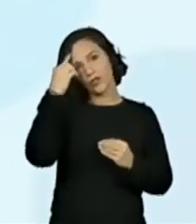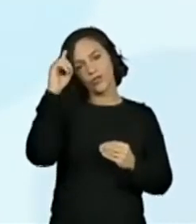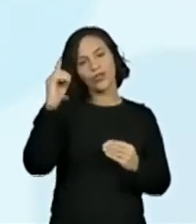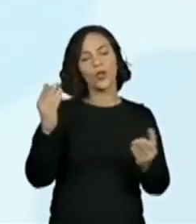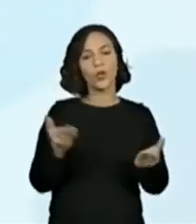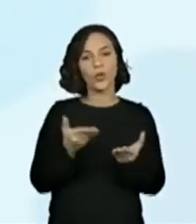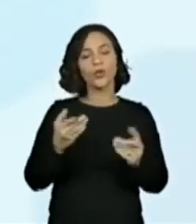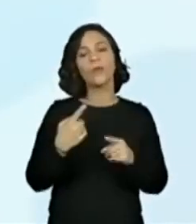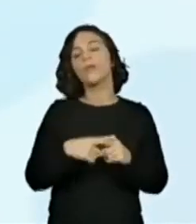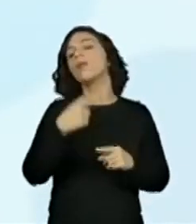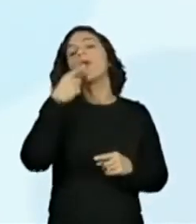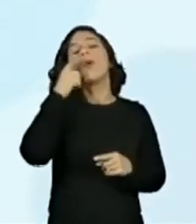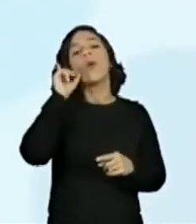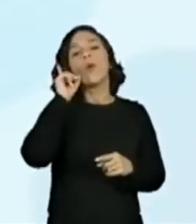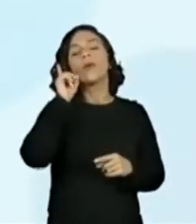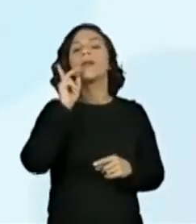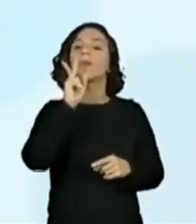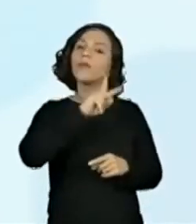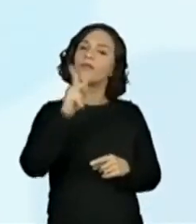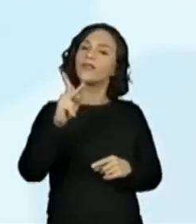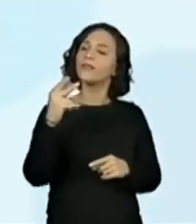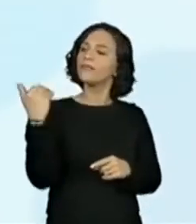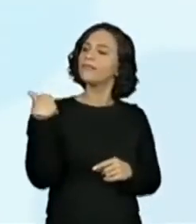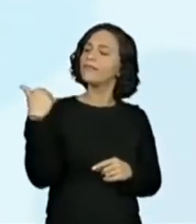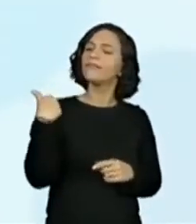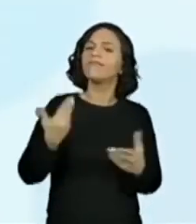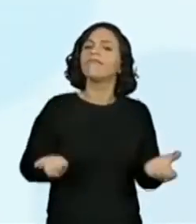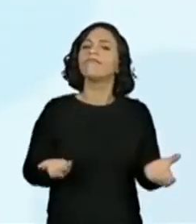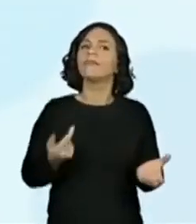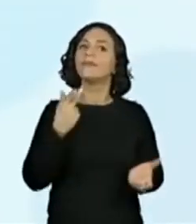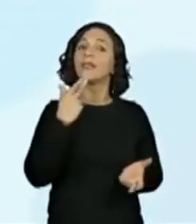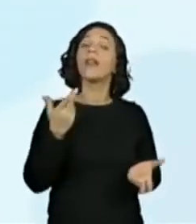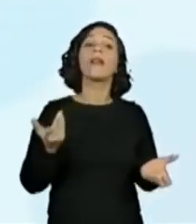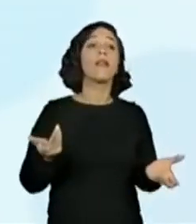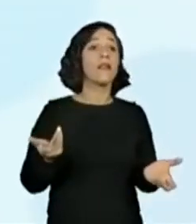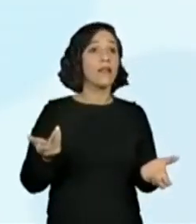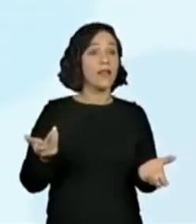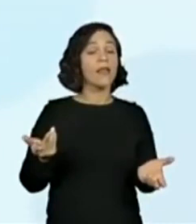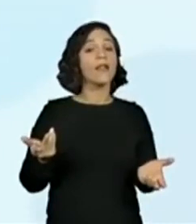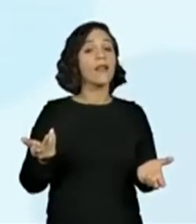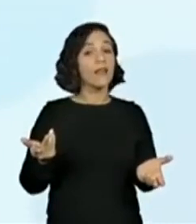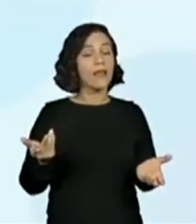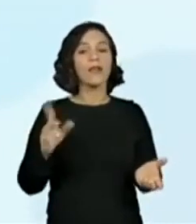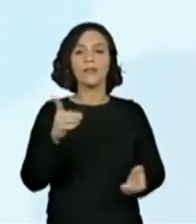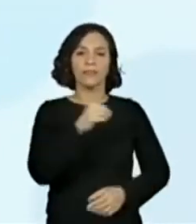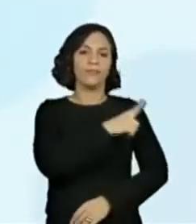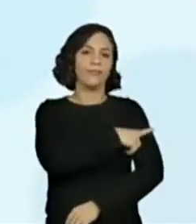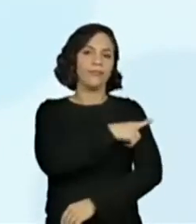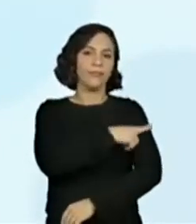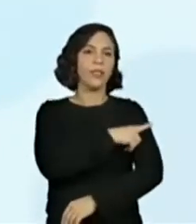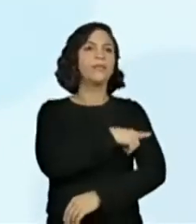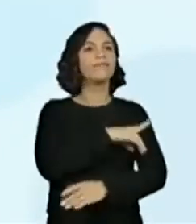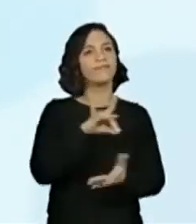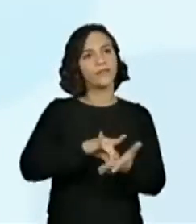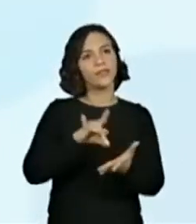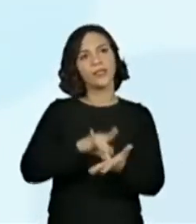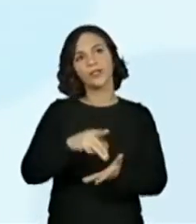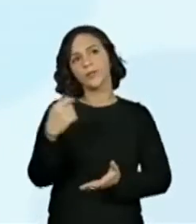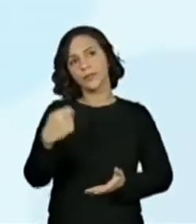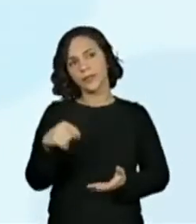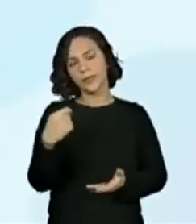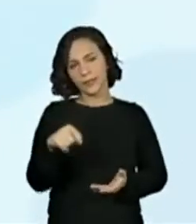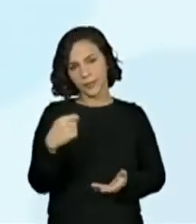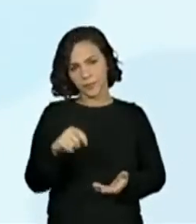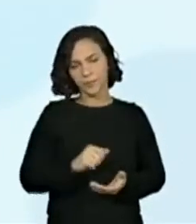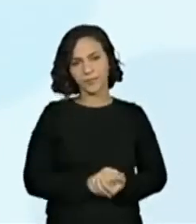porque ontem uma professora me cobrou e eu faço questão. O primeiro ano realmente precisa disso? Então,